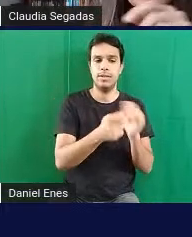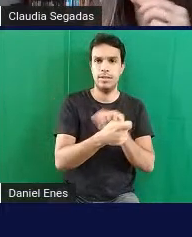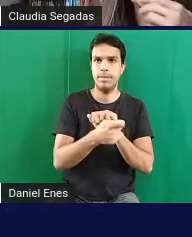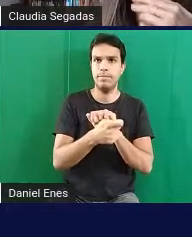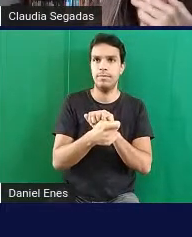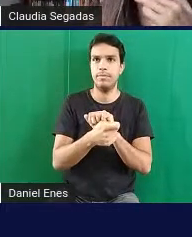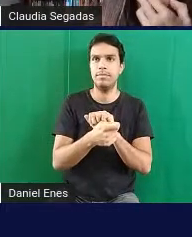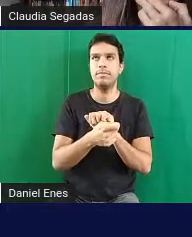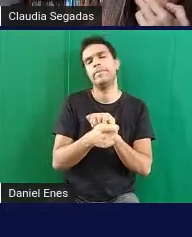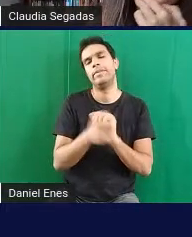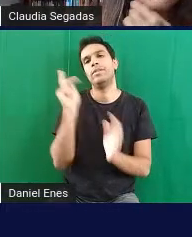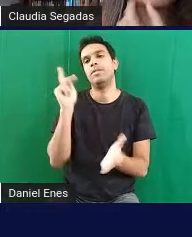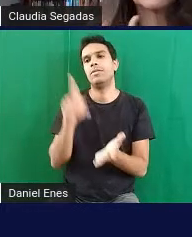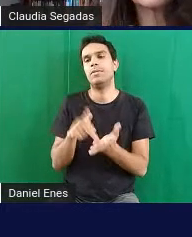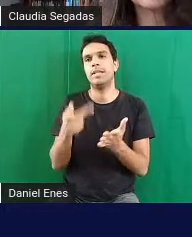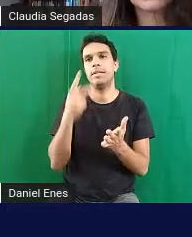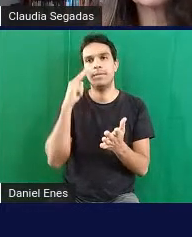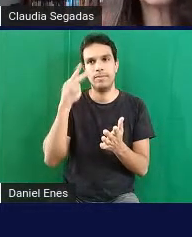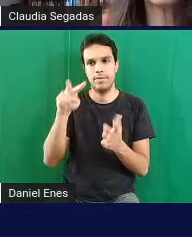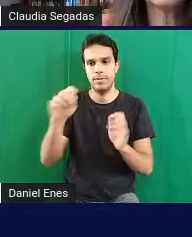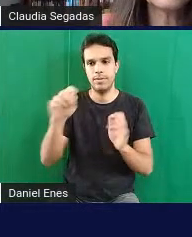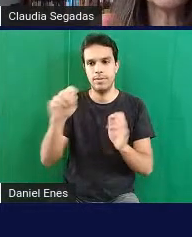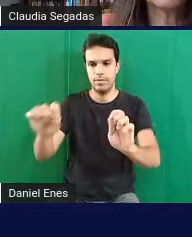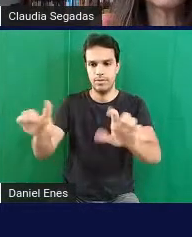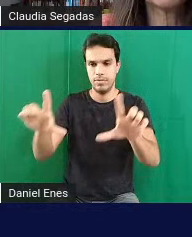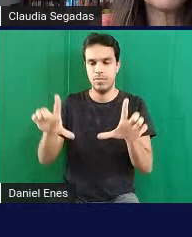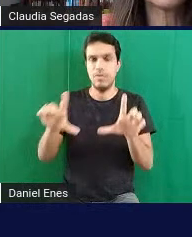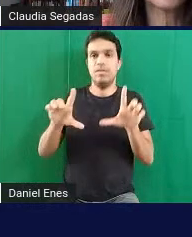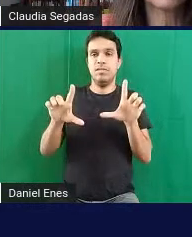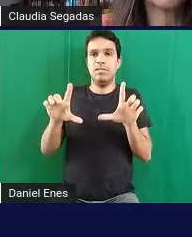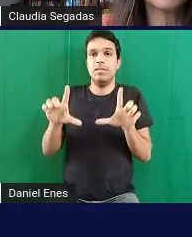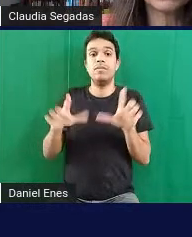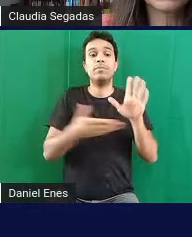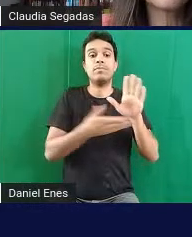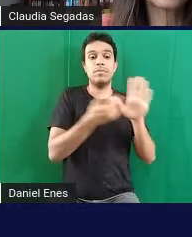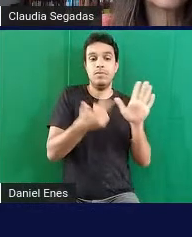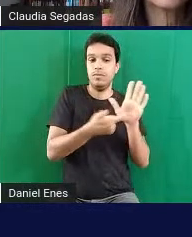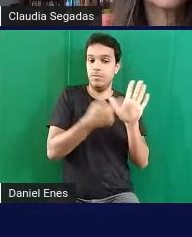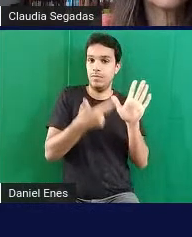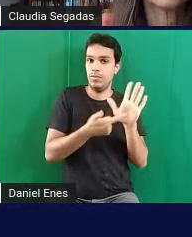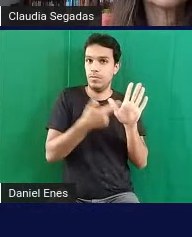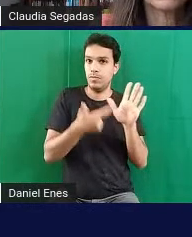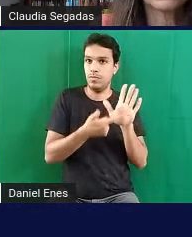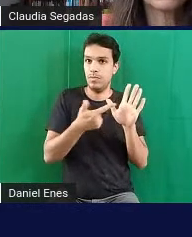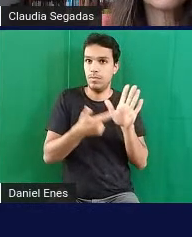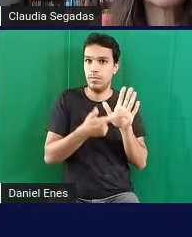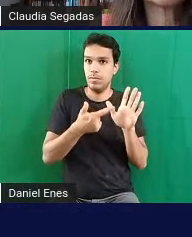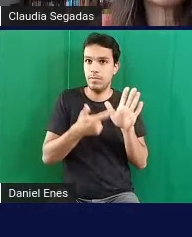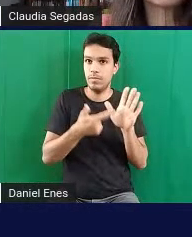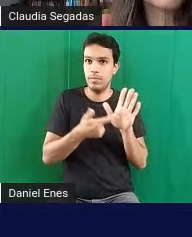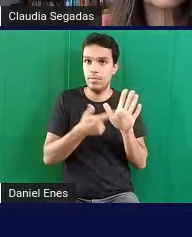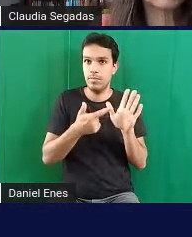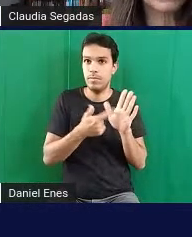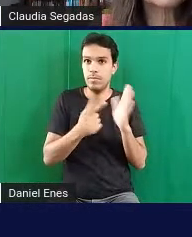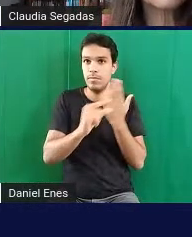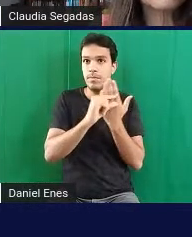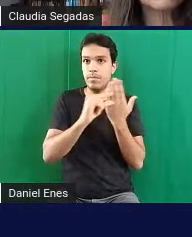questão como tá aí no slide ela foi retirada de um livro do Emene Jacobi Lelis da